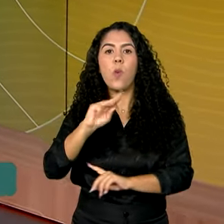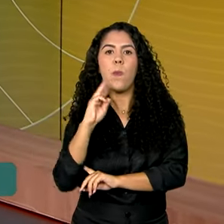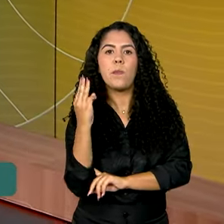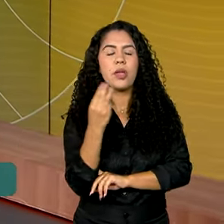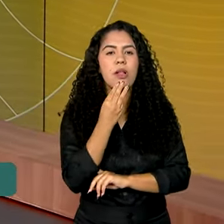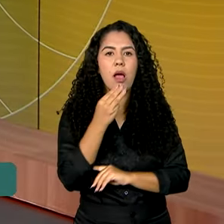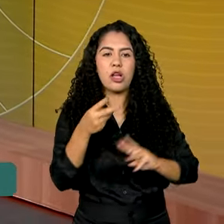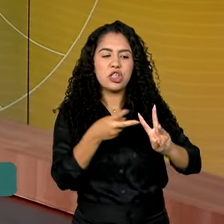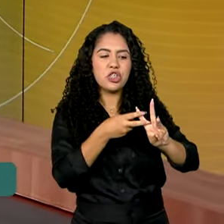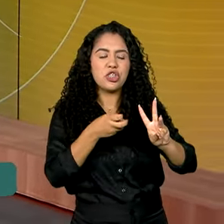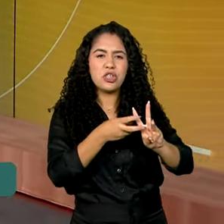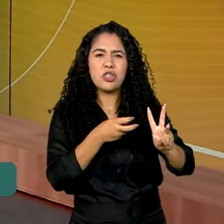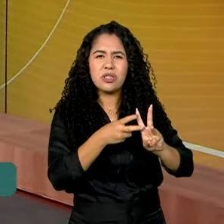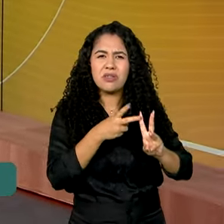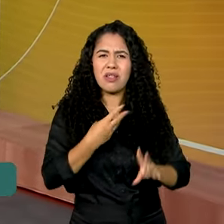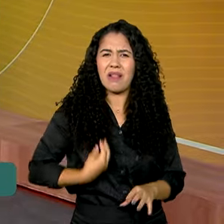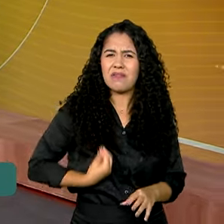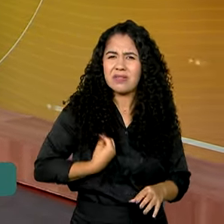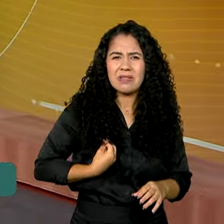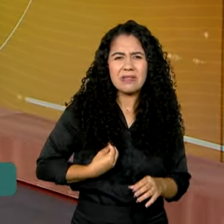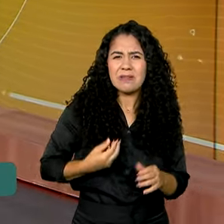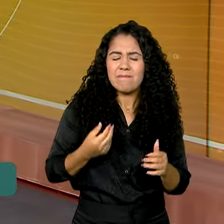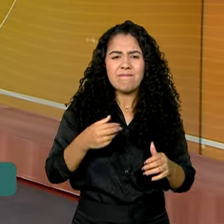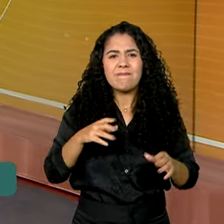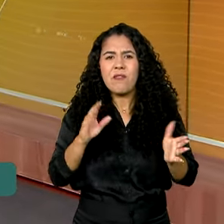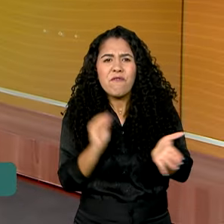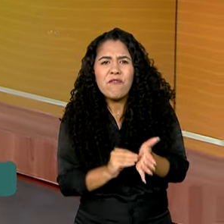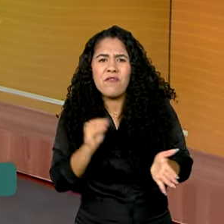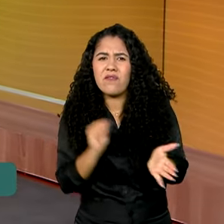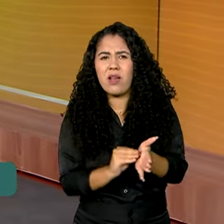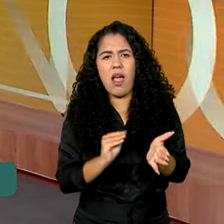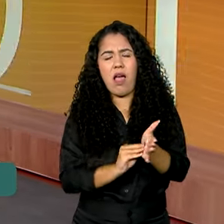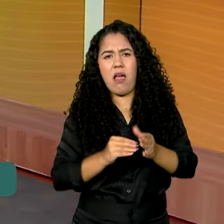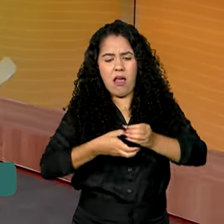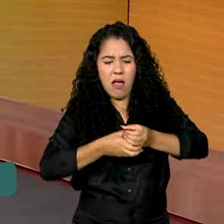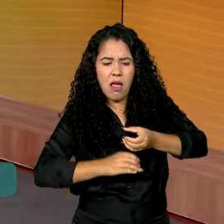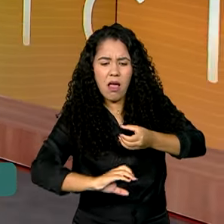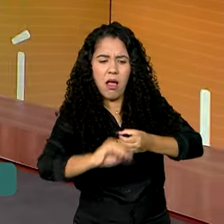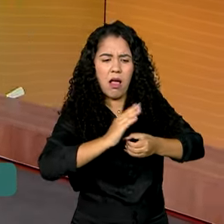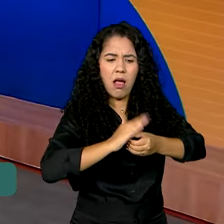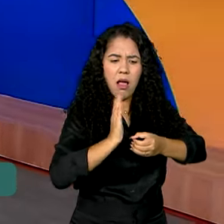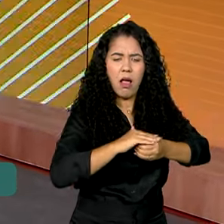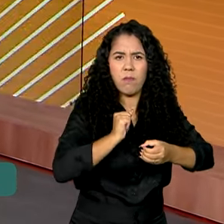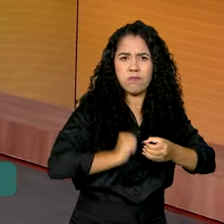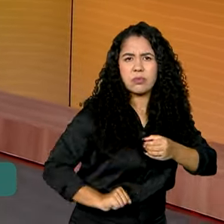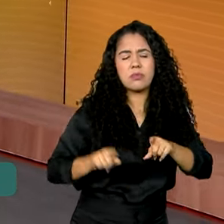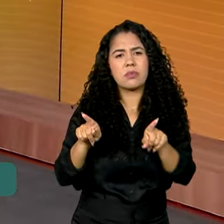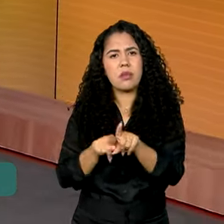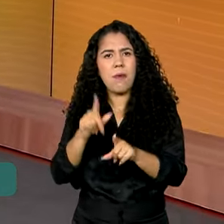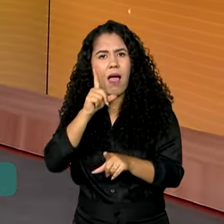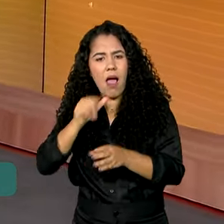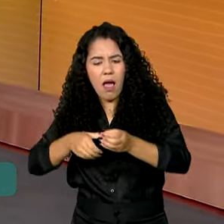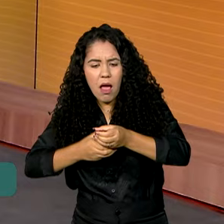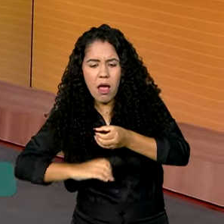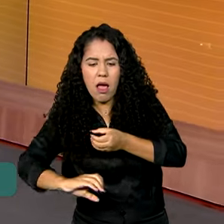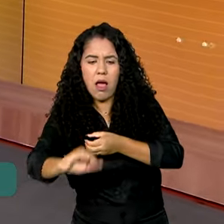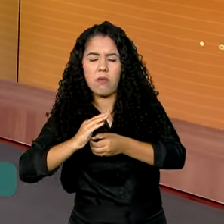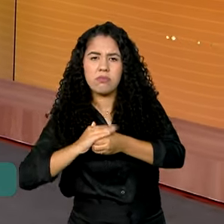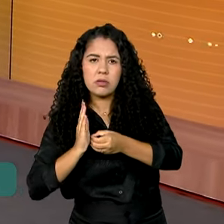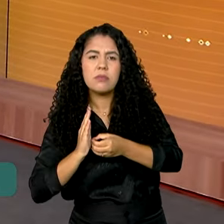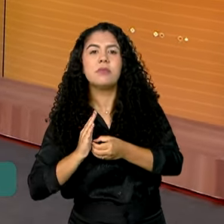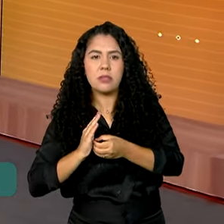com alguma situação de precariedade no saneamento básico. O novo PAC, lançado pelo governo federal em 2023,